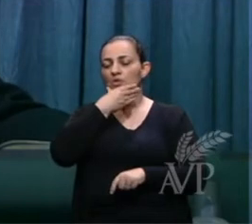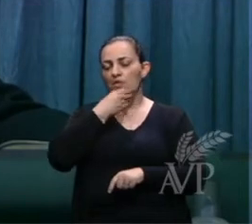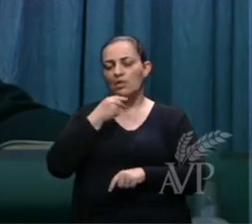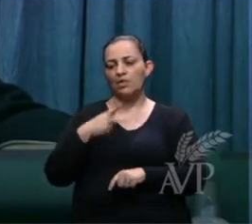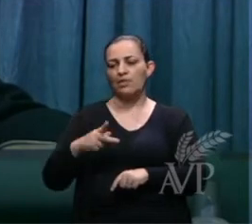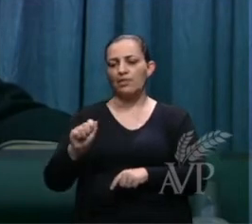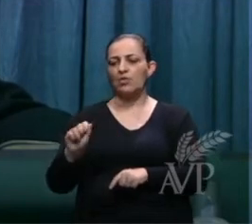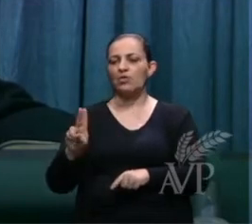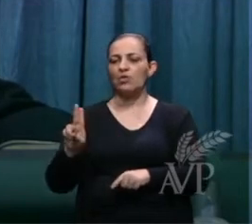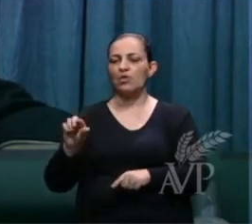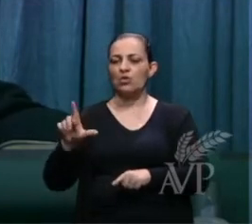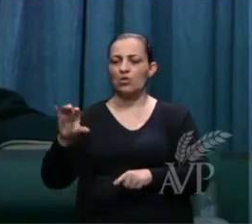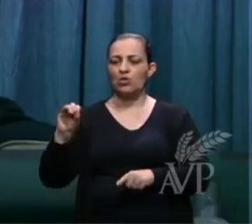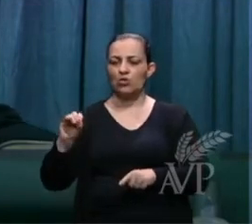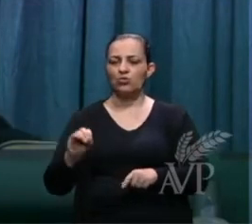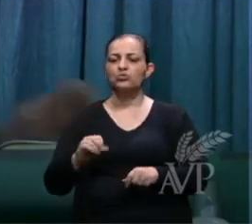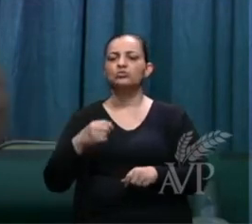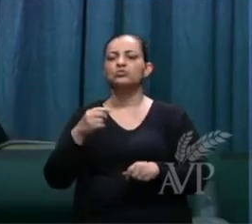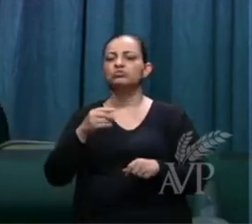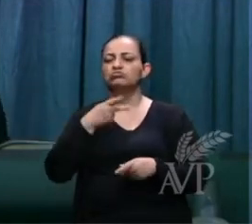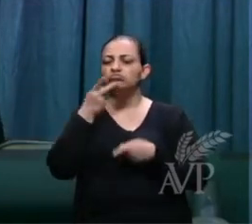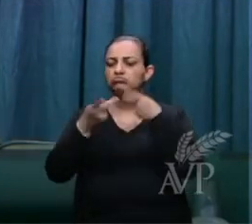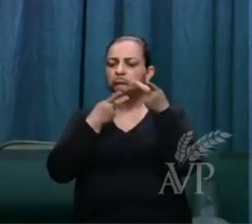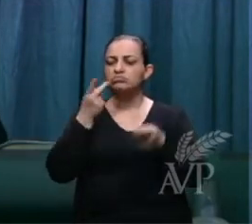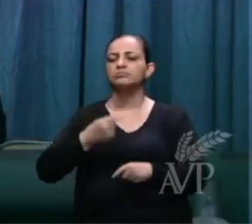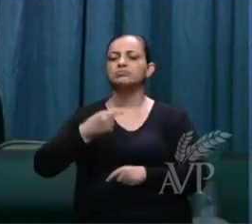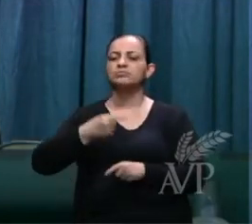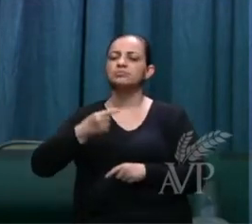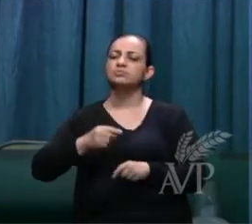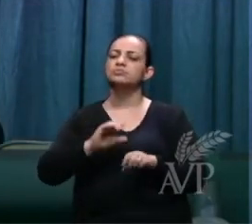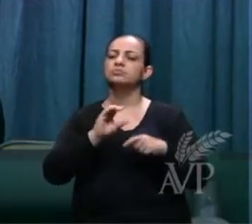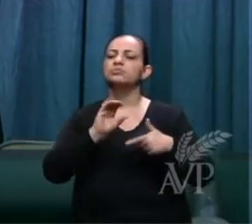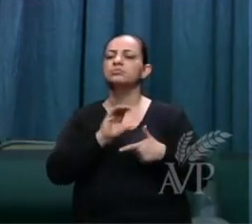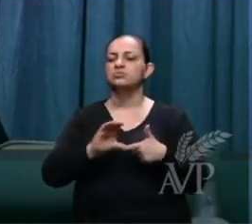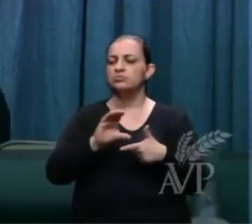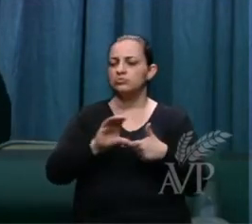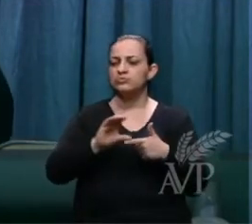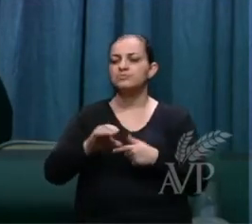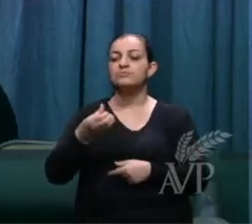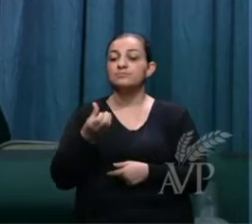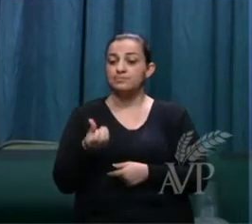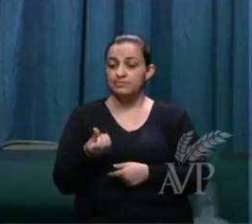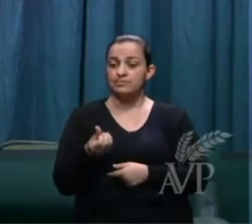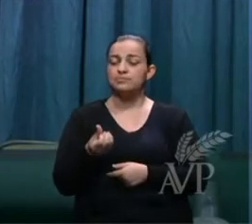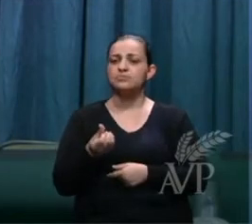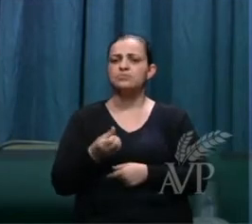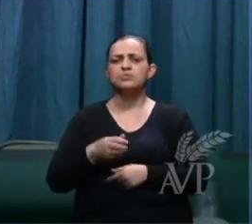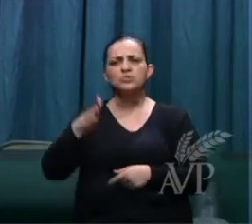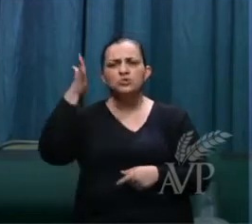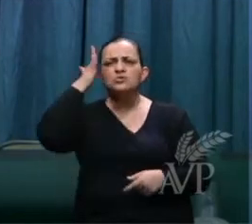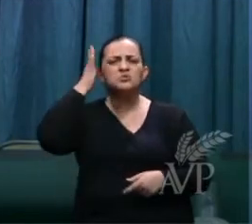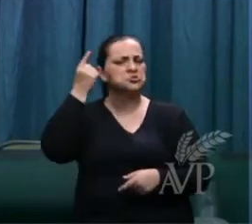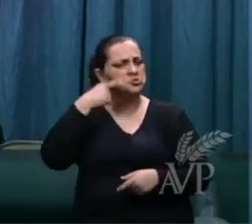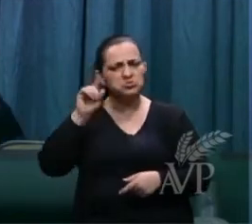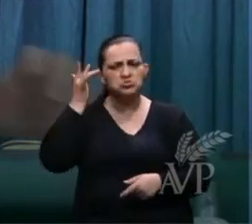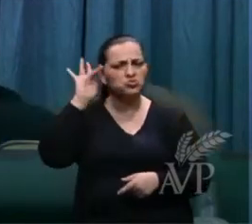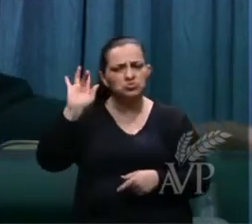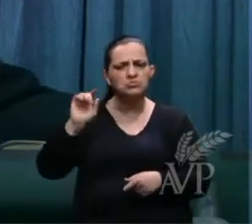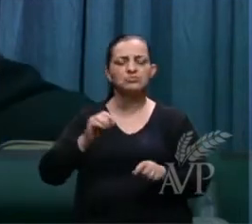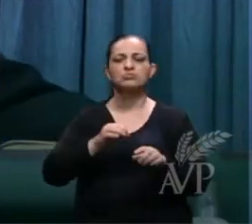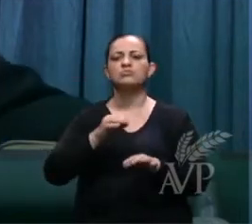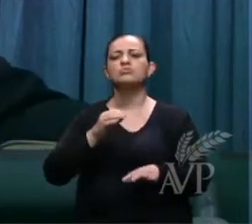1 Coríntios 6, não sabeis que os santos hão de julgar o mundo, a noiva